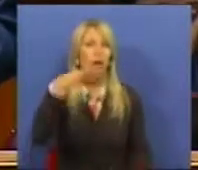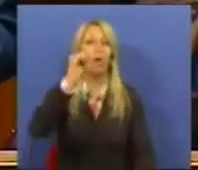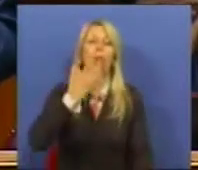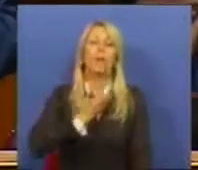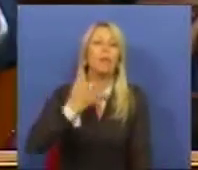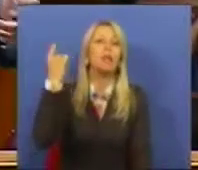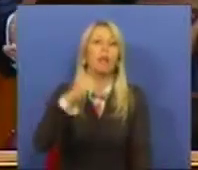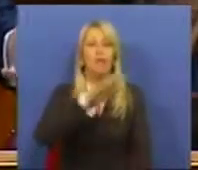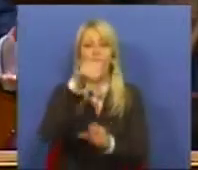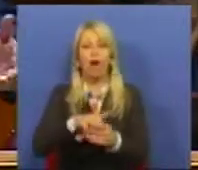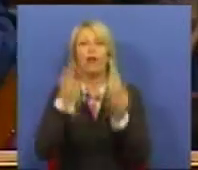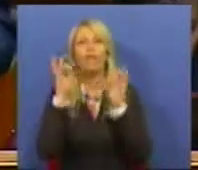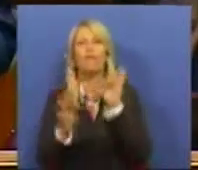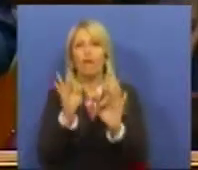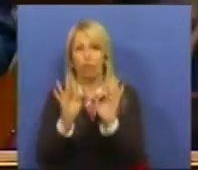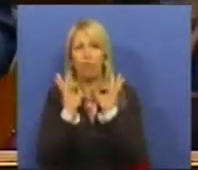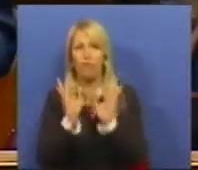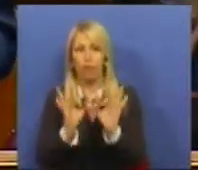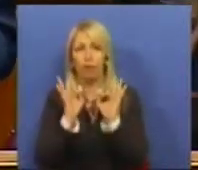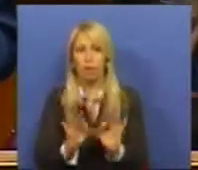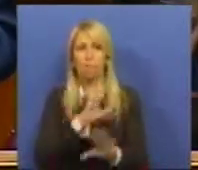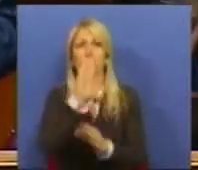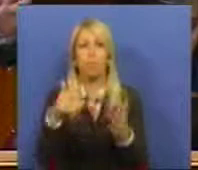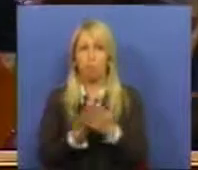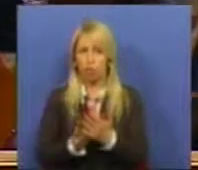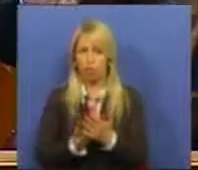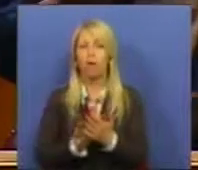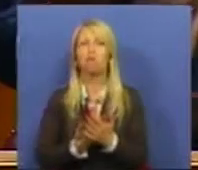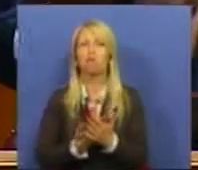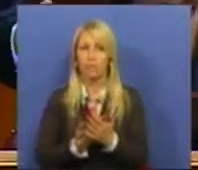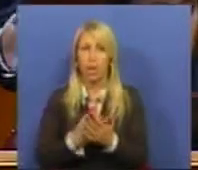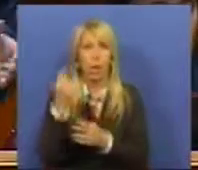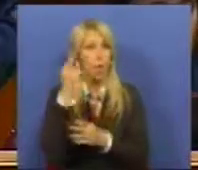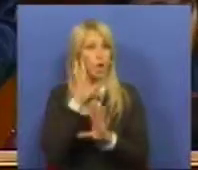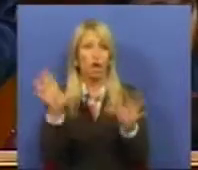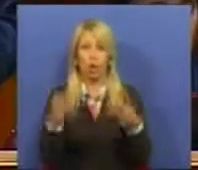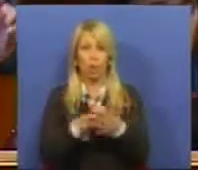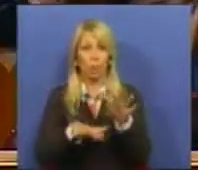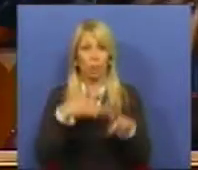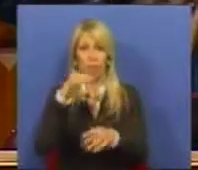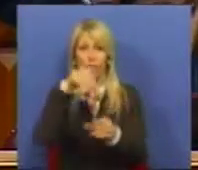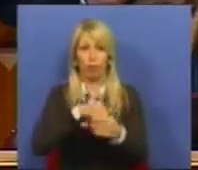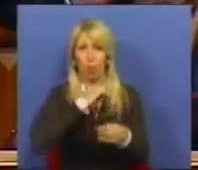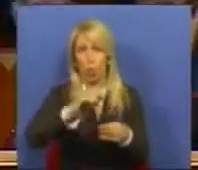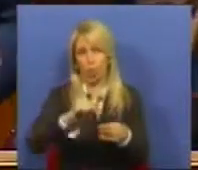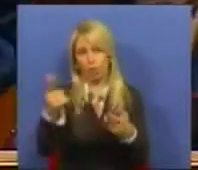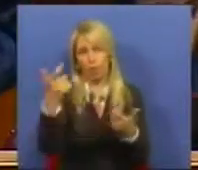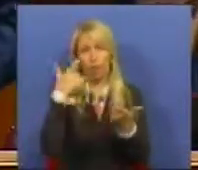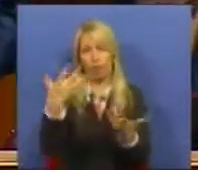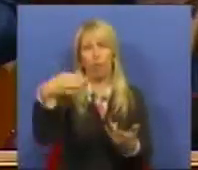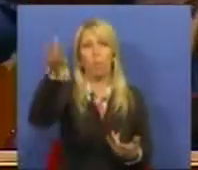tinha votado favoravelmente essas propostas, o único grupo parlamentar que votou contra foi o do PS,